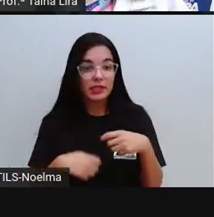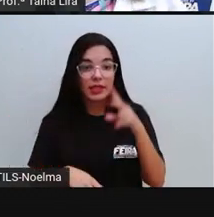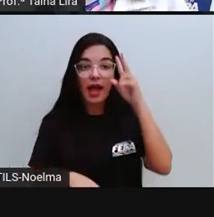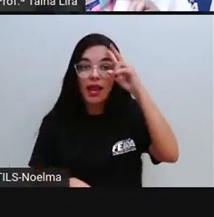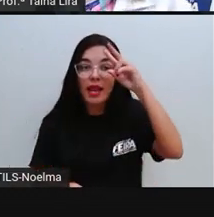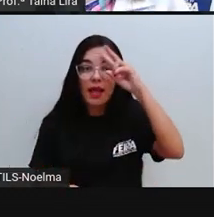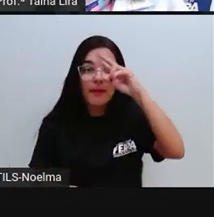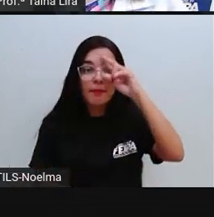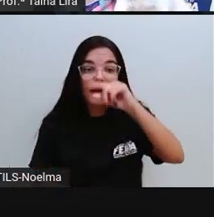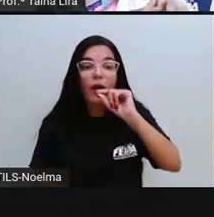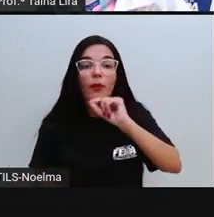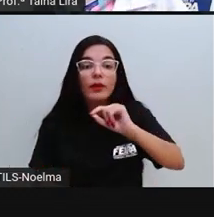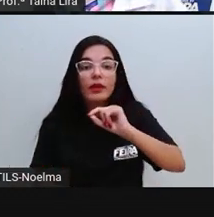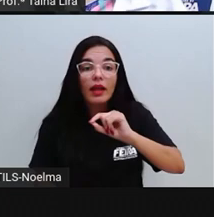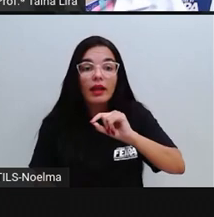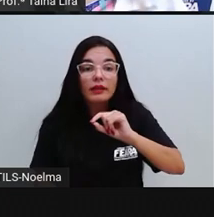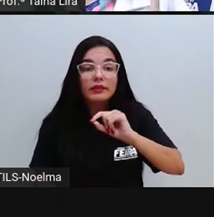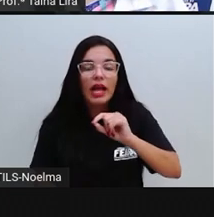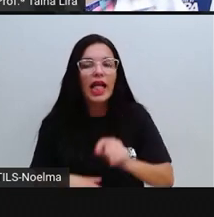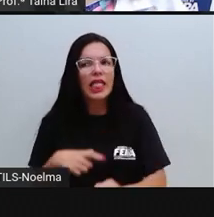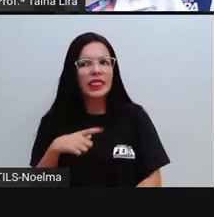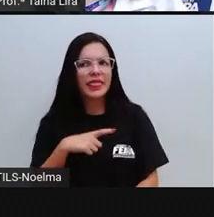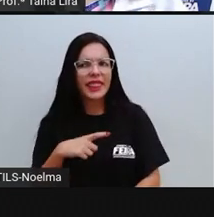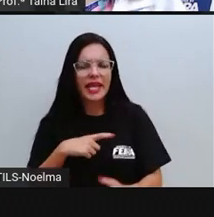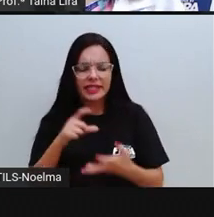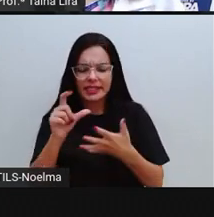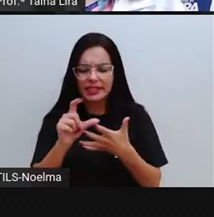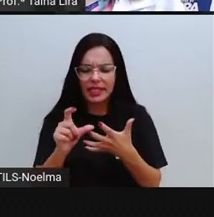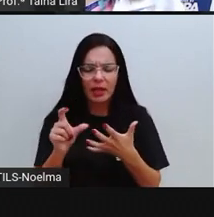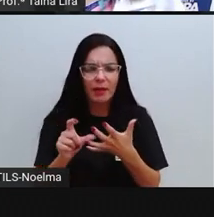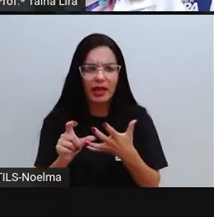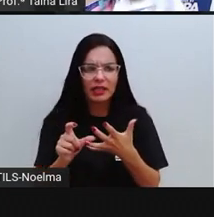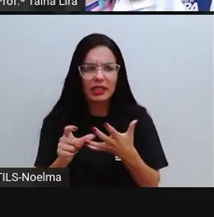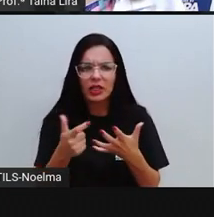lembrar. Existe sílaba segundo ano sem uma vogal?